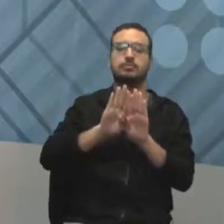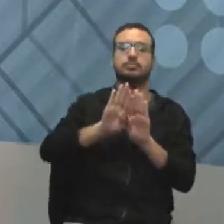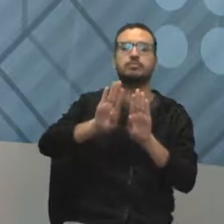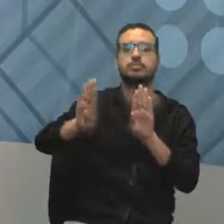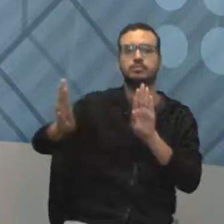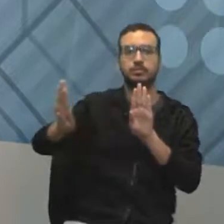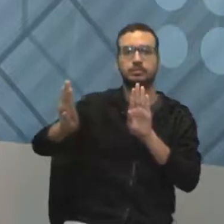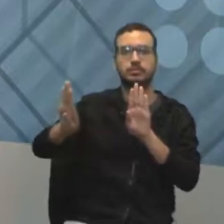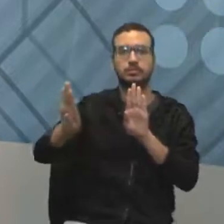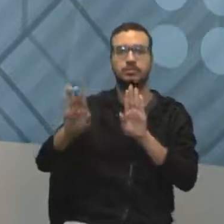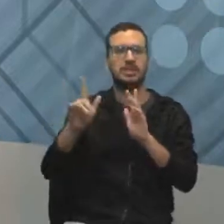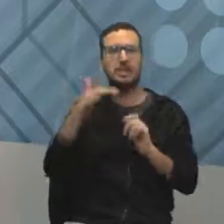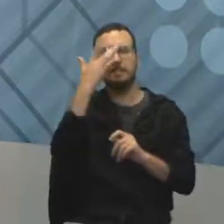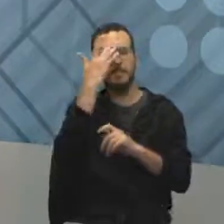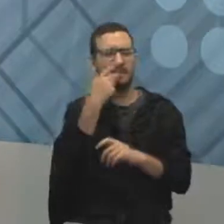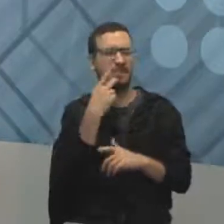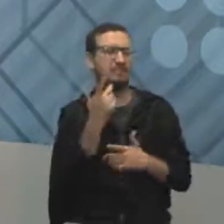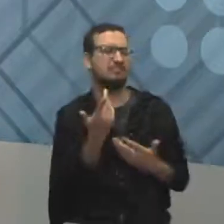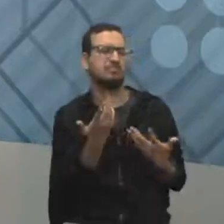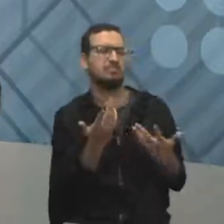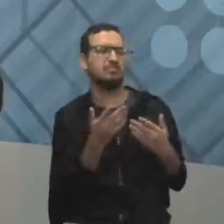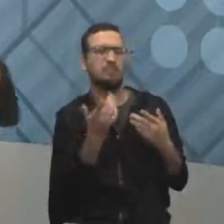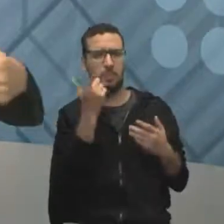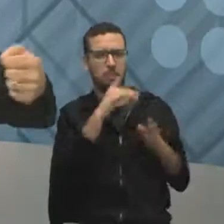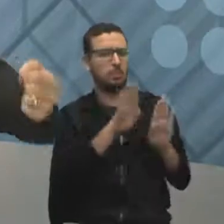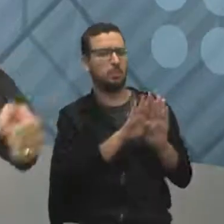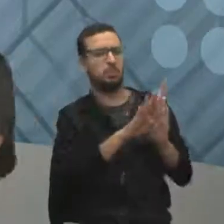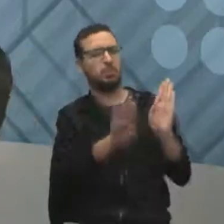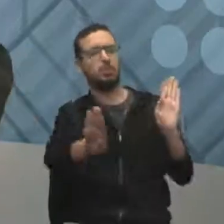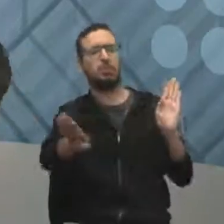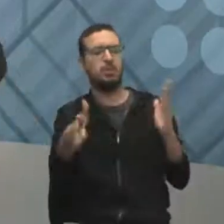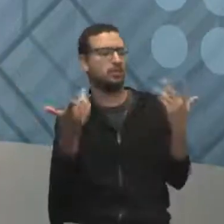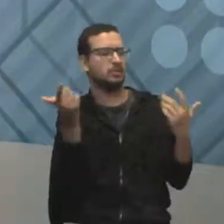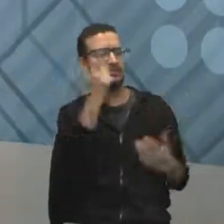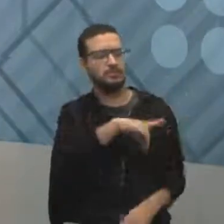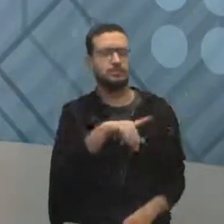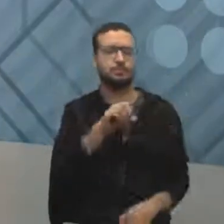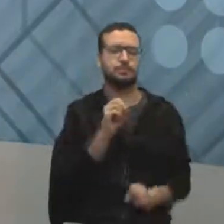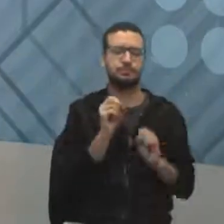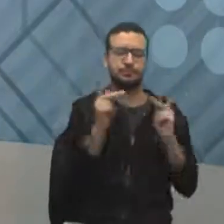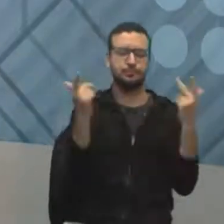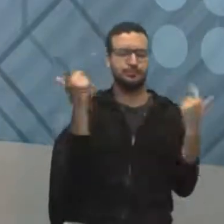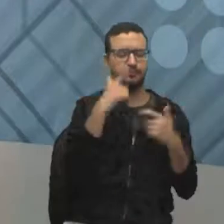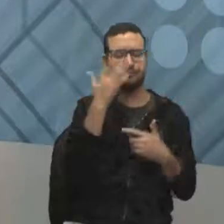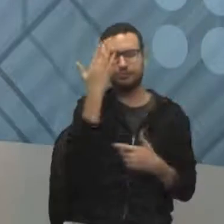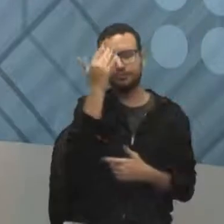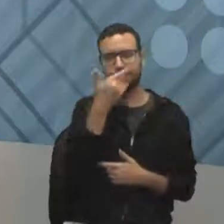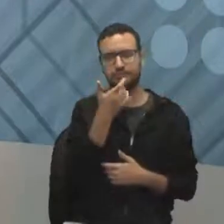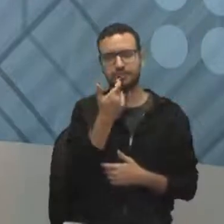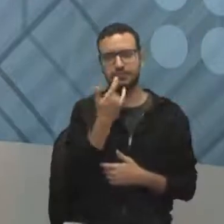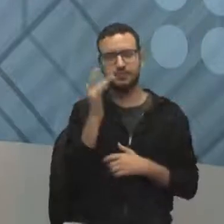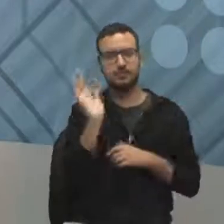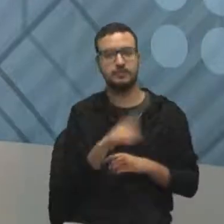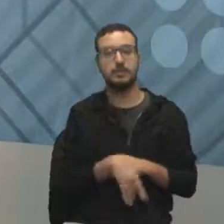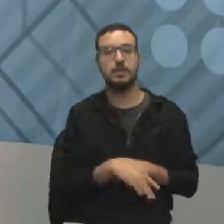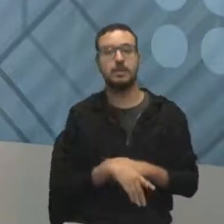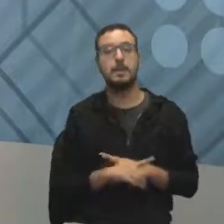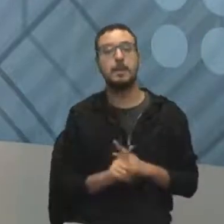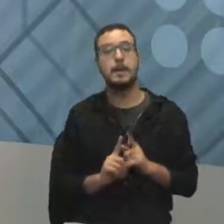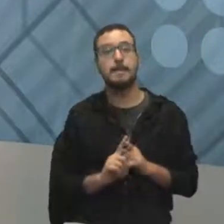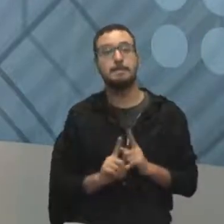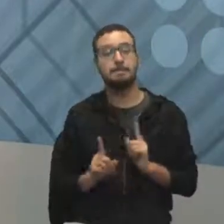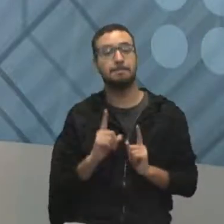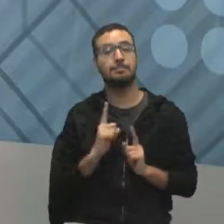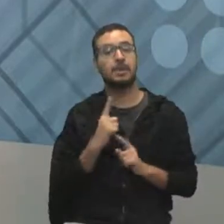o pessoal fala assim, ah, não, tem portões, só está abrindo. Aqui, ó, abriu para dentro, está melhor do que para fora. E, deixa assim. E,